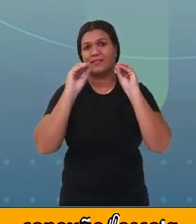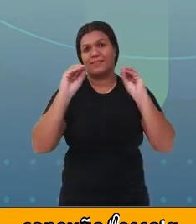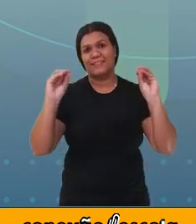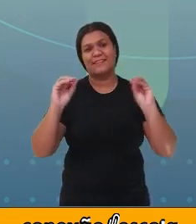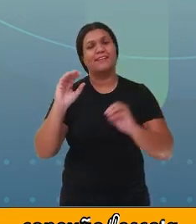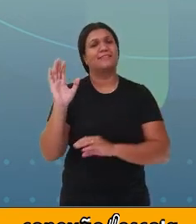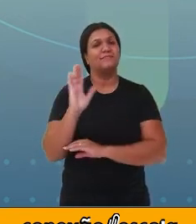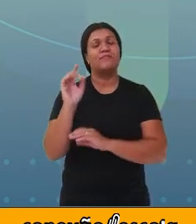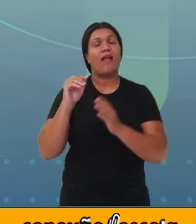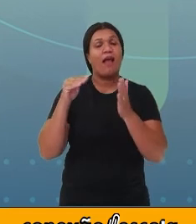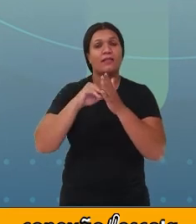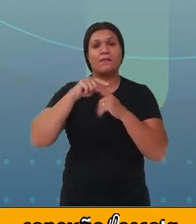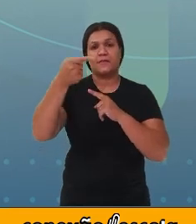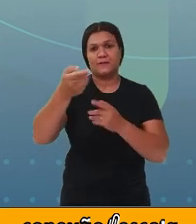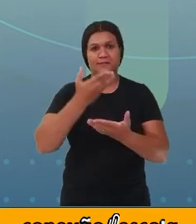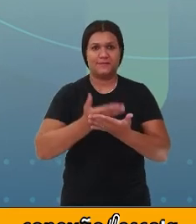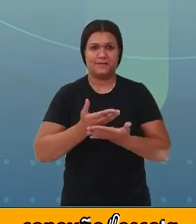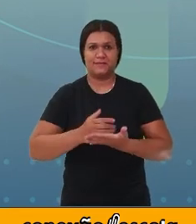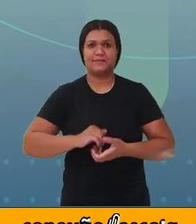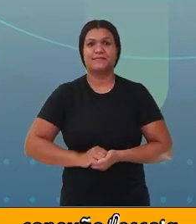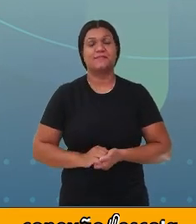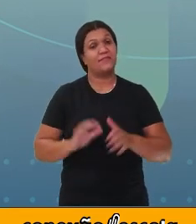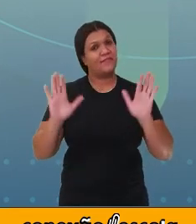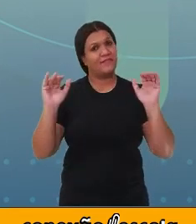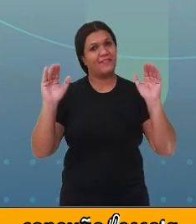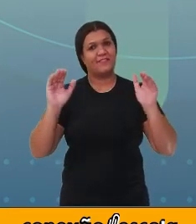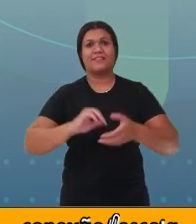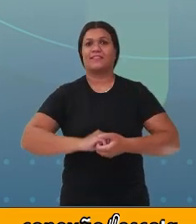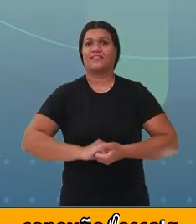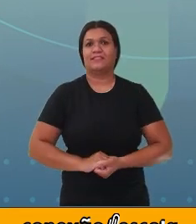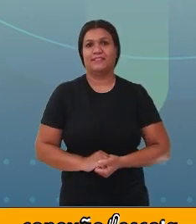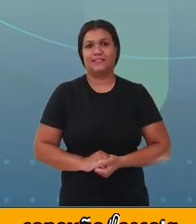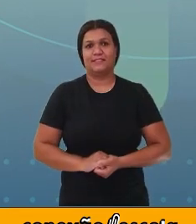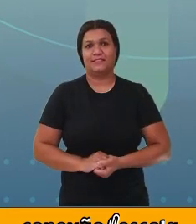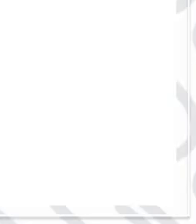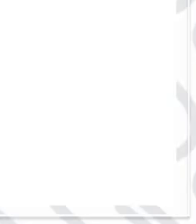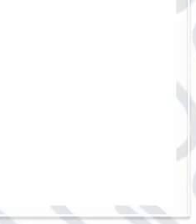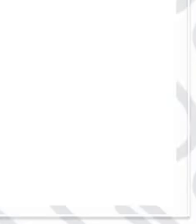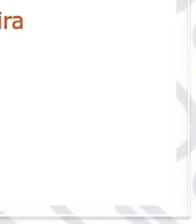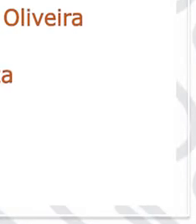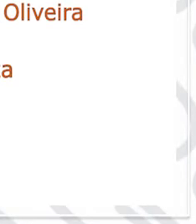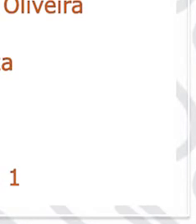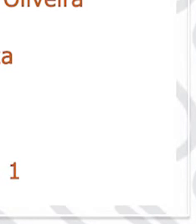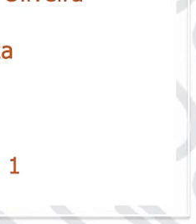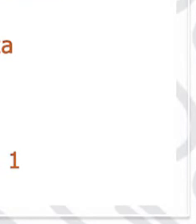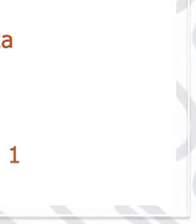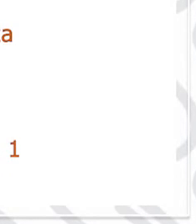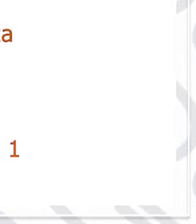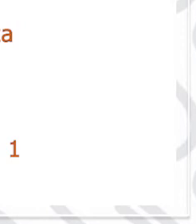e até a próxima aula. Tchau, tchau! Tchau!